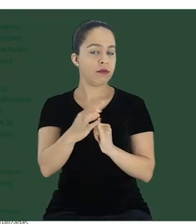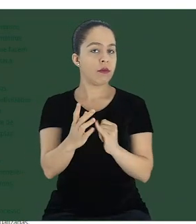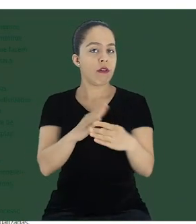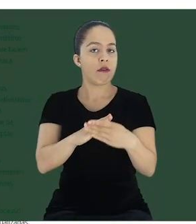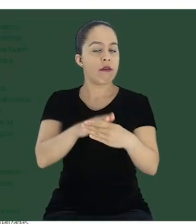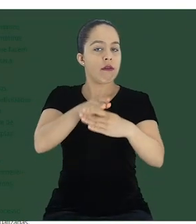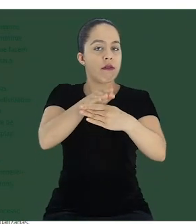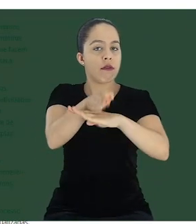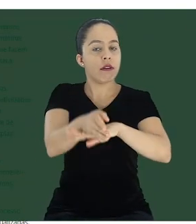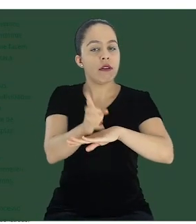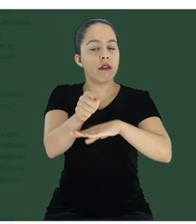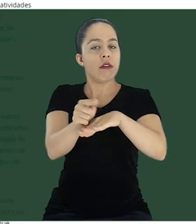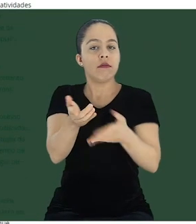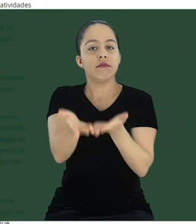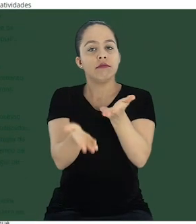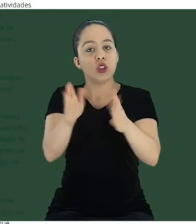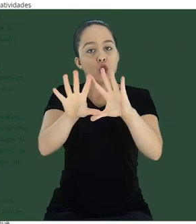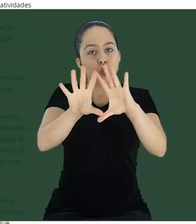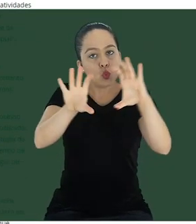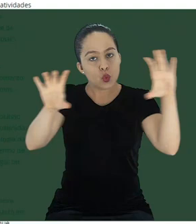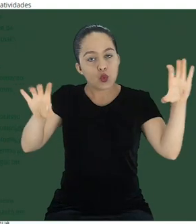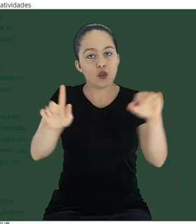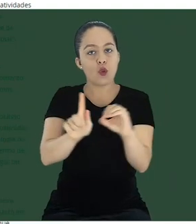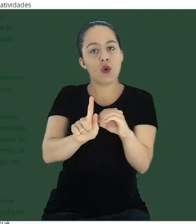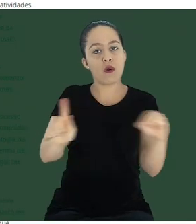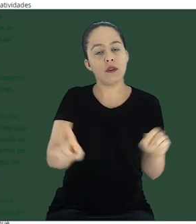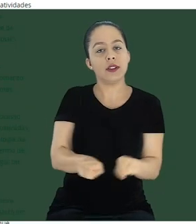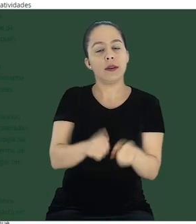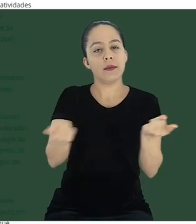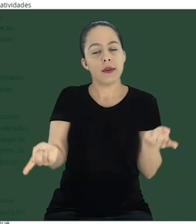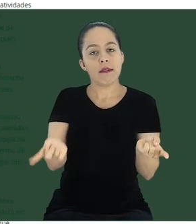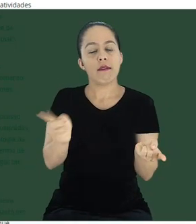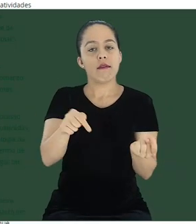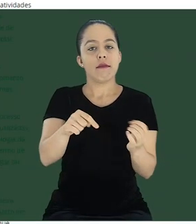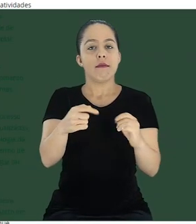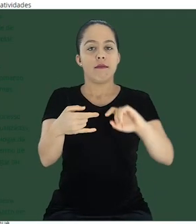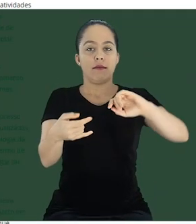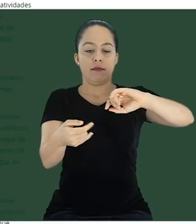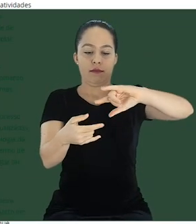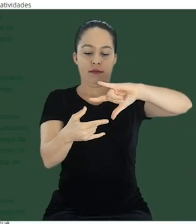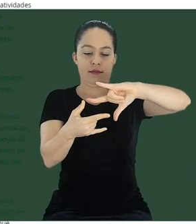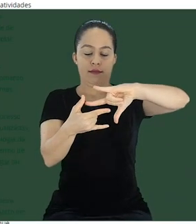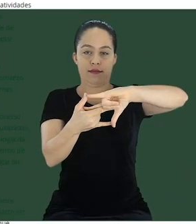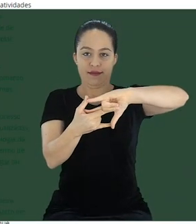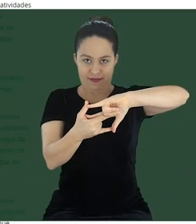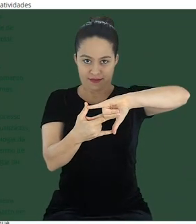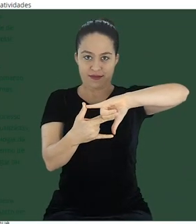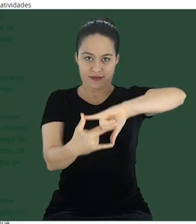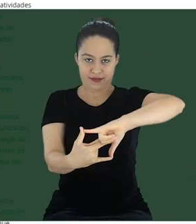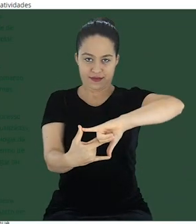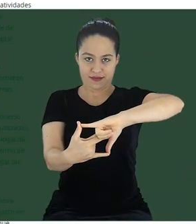nuvem do Google e da Microsoft. O que seria isso? Então,